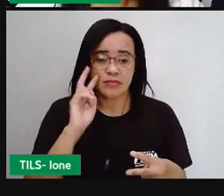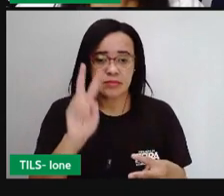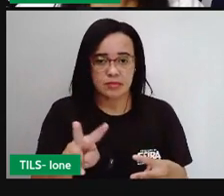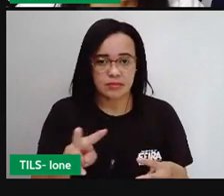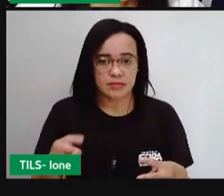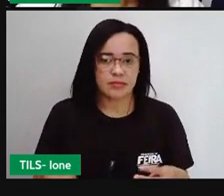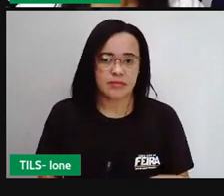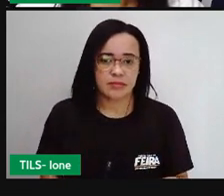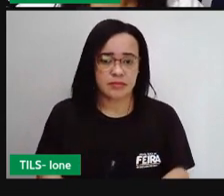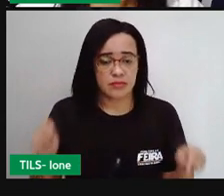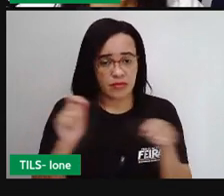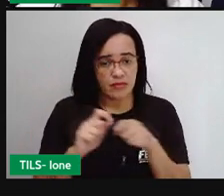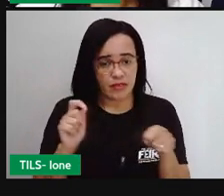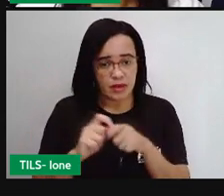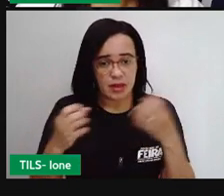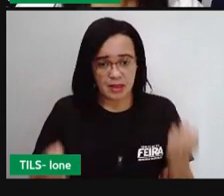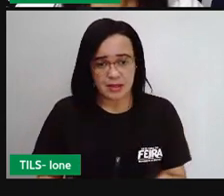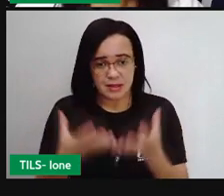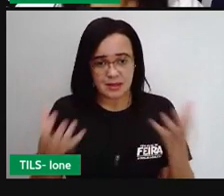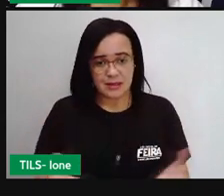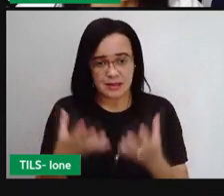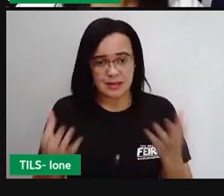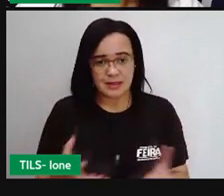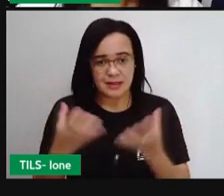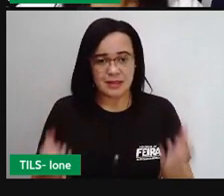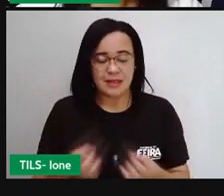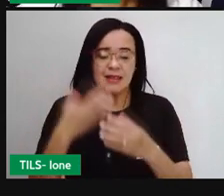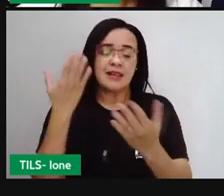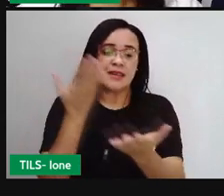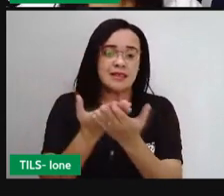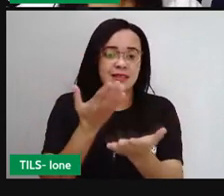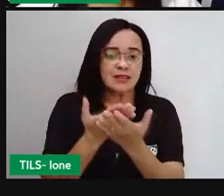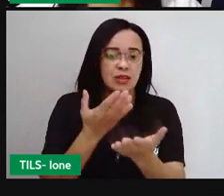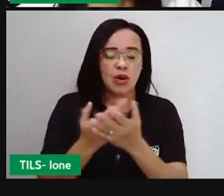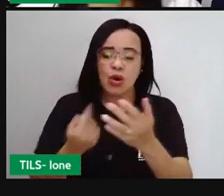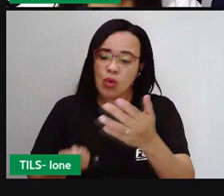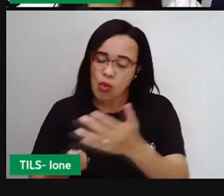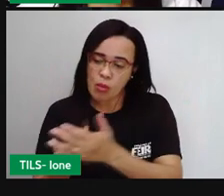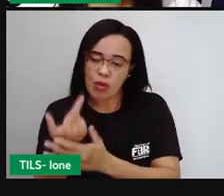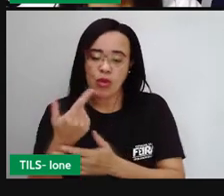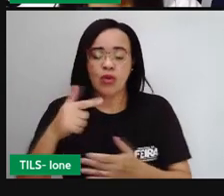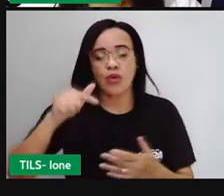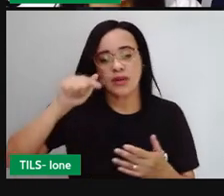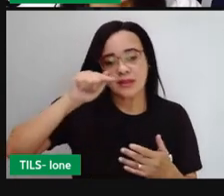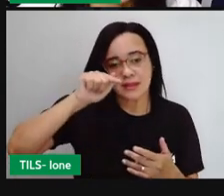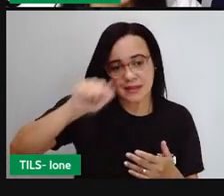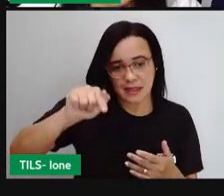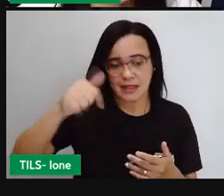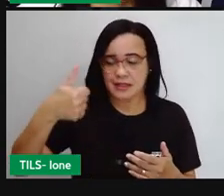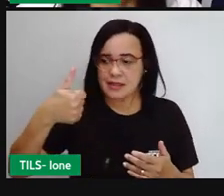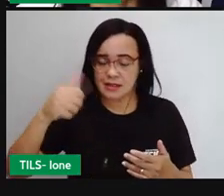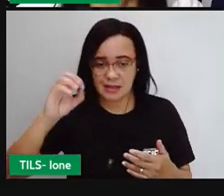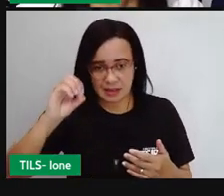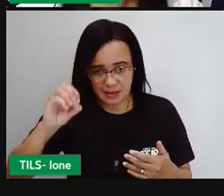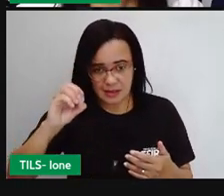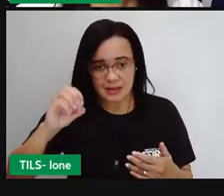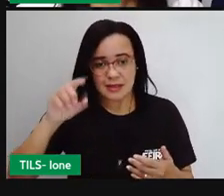Para fazer uma salada na escola, foi preciso comprar 7 dezenas e 8 unidades de bananas,